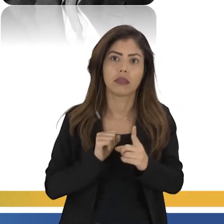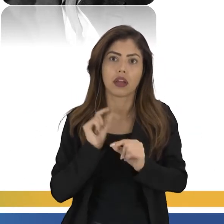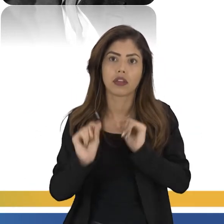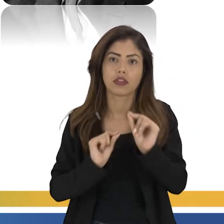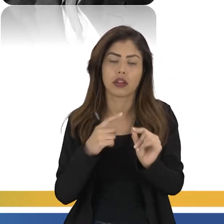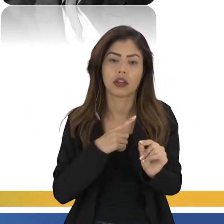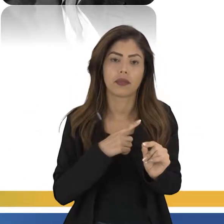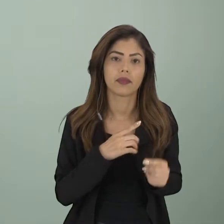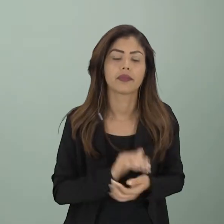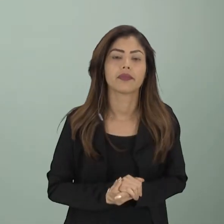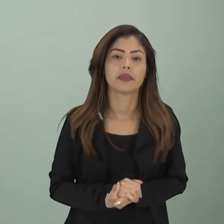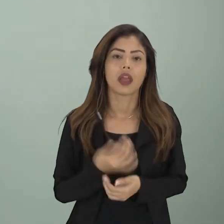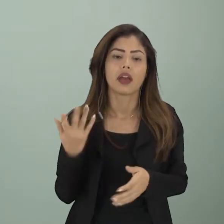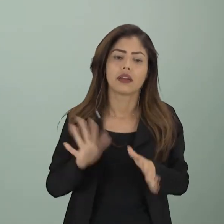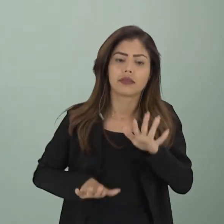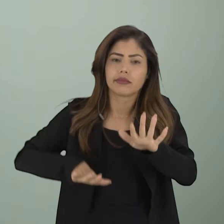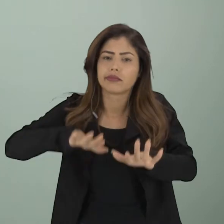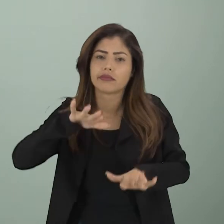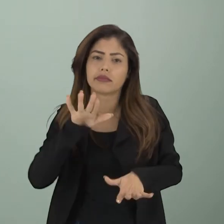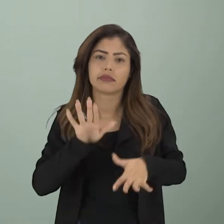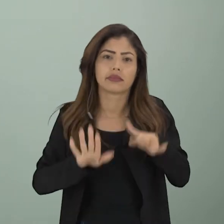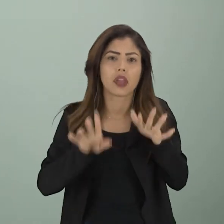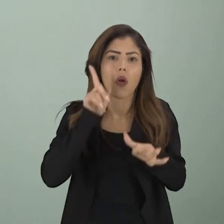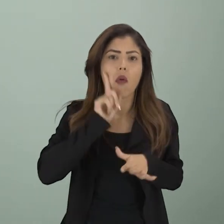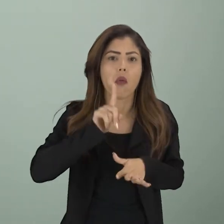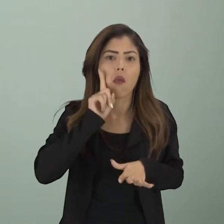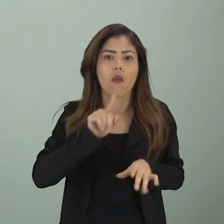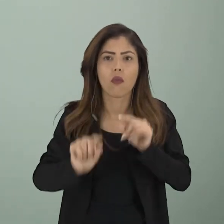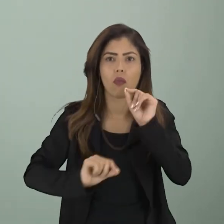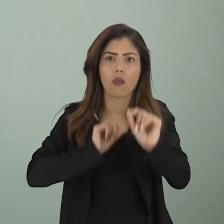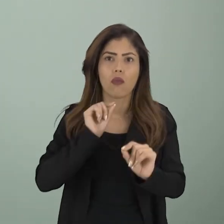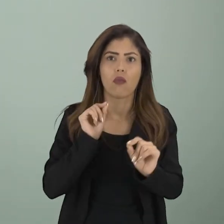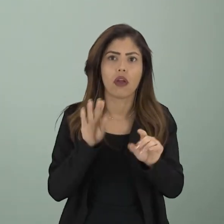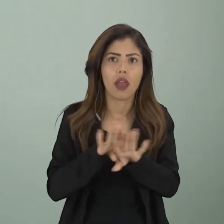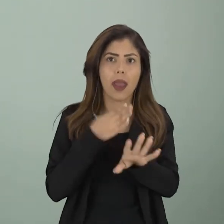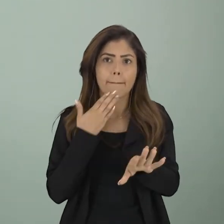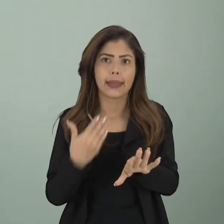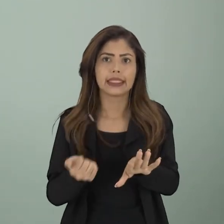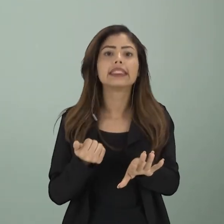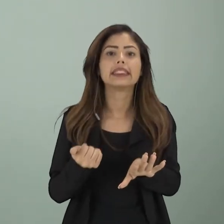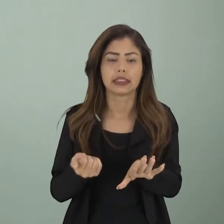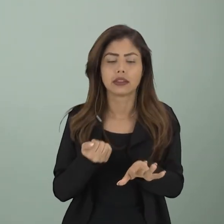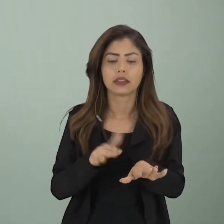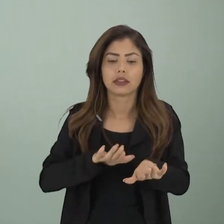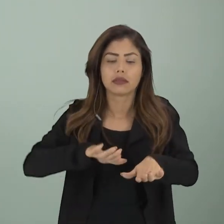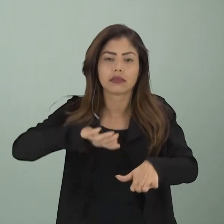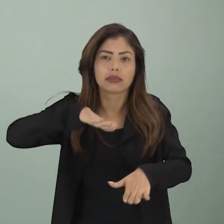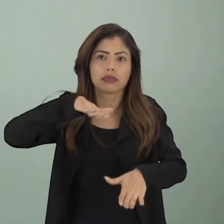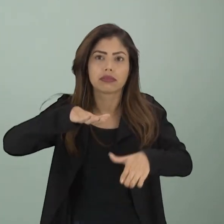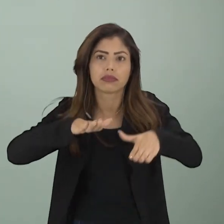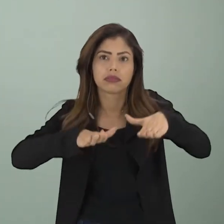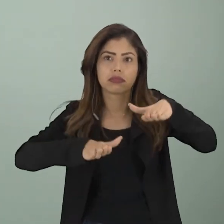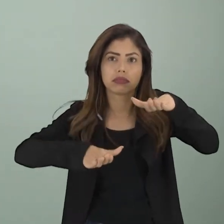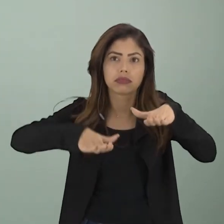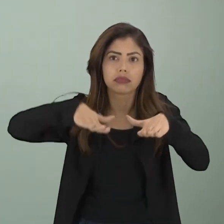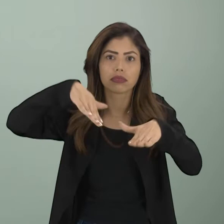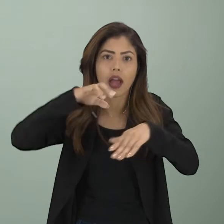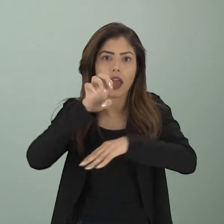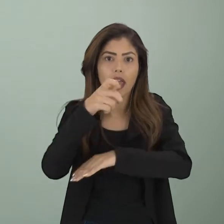devagarzinho aí a economia dos Estados Unidos, né? Ela vai se restabelecendo, ele vem com